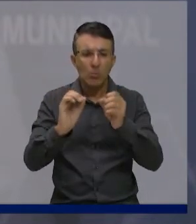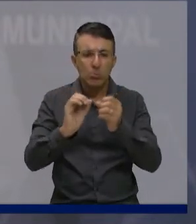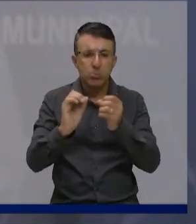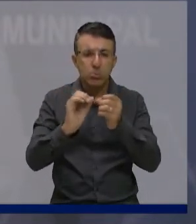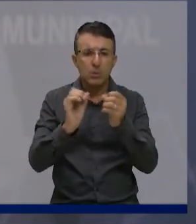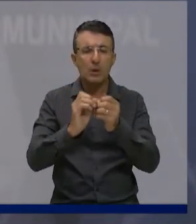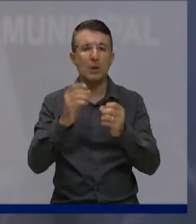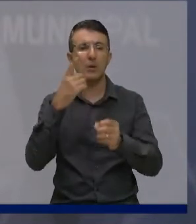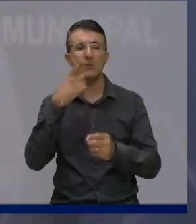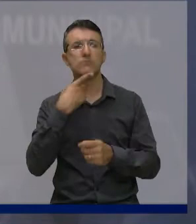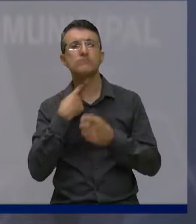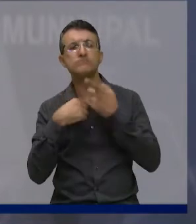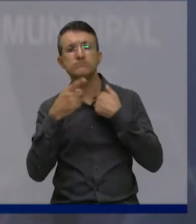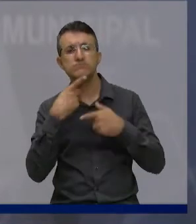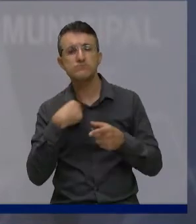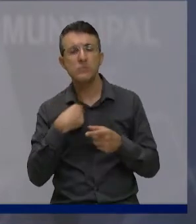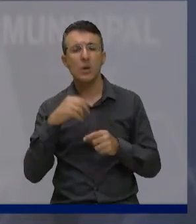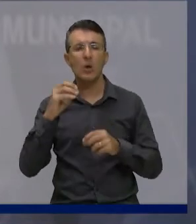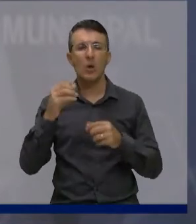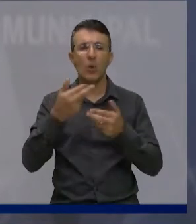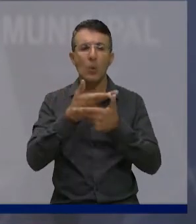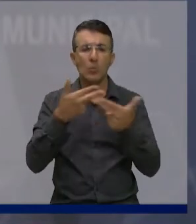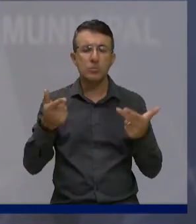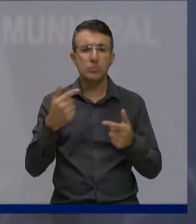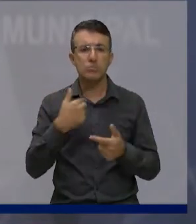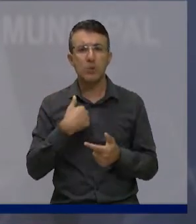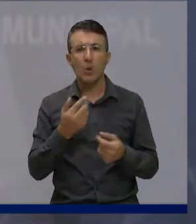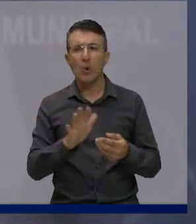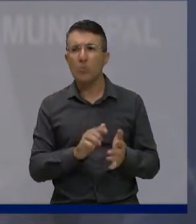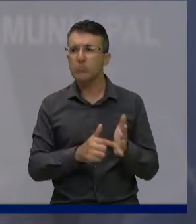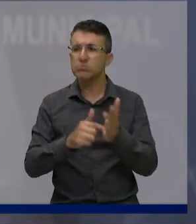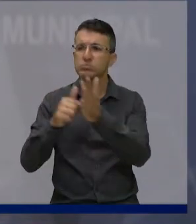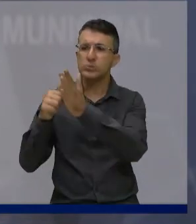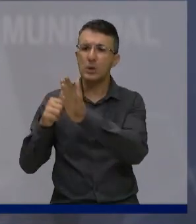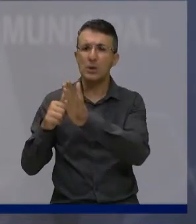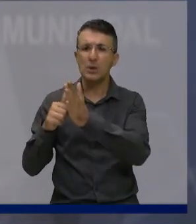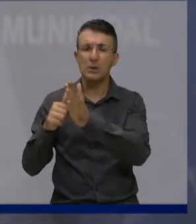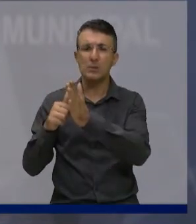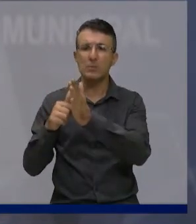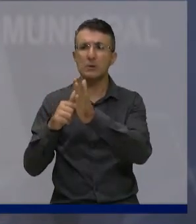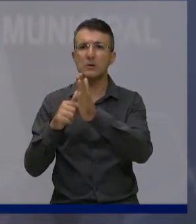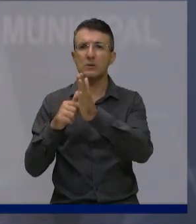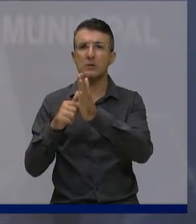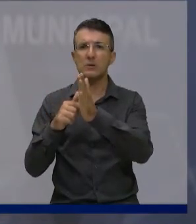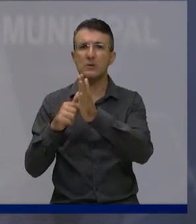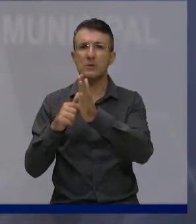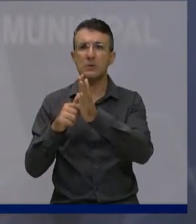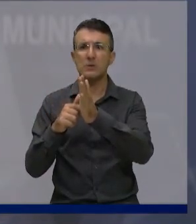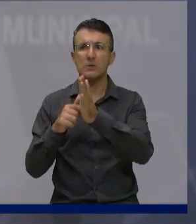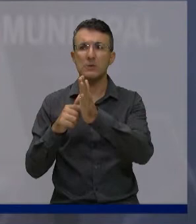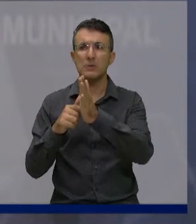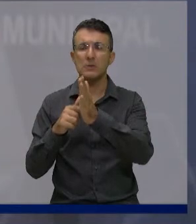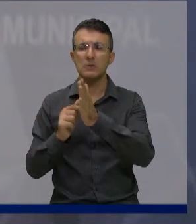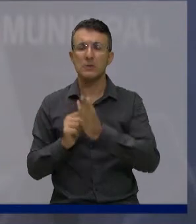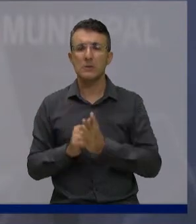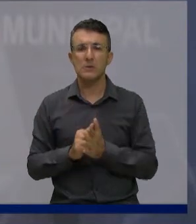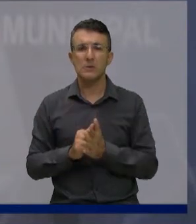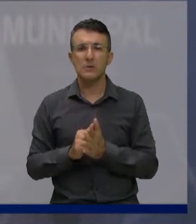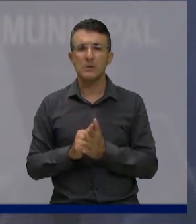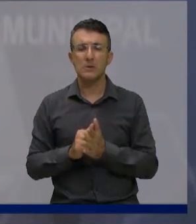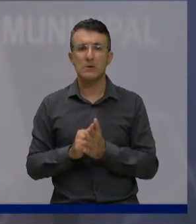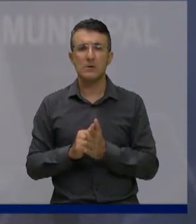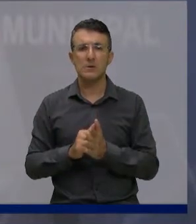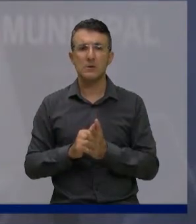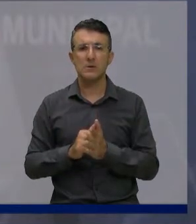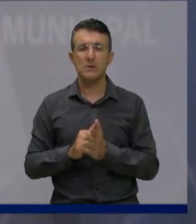ao poder executivo como uma prioridade. E eu falo aqui de uma ligação que